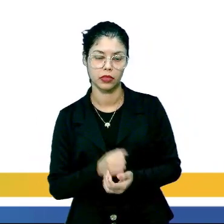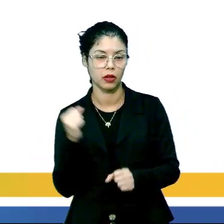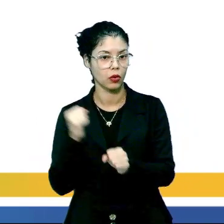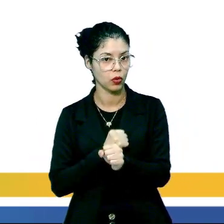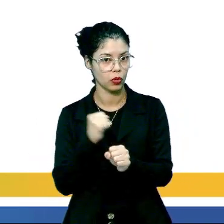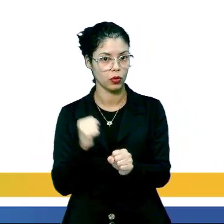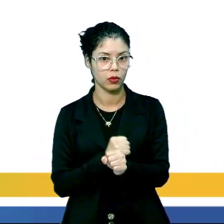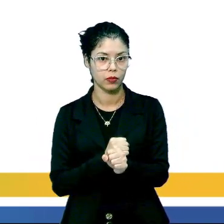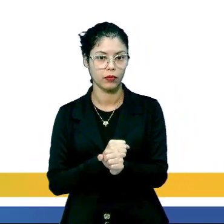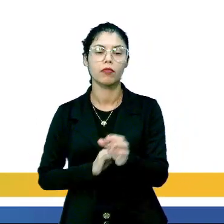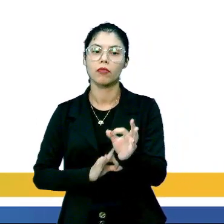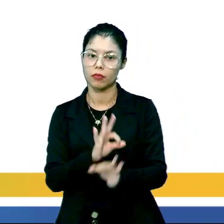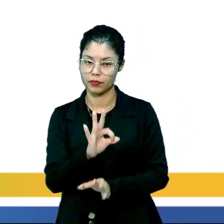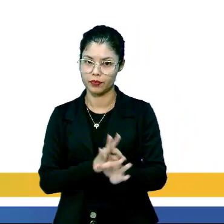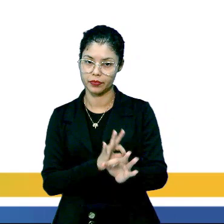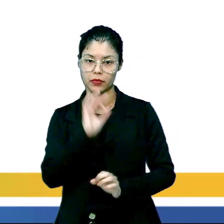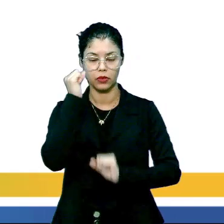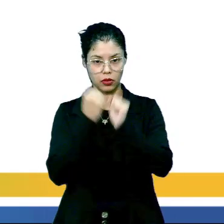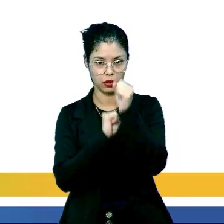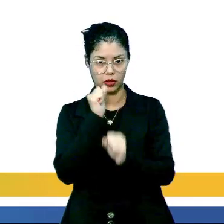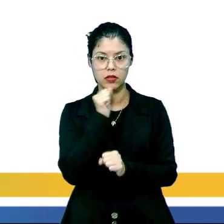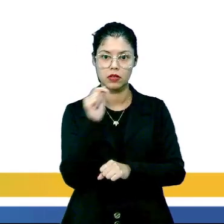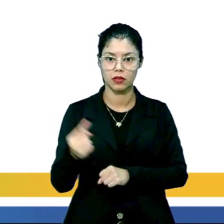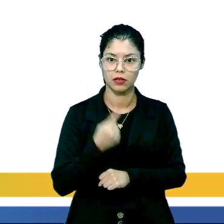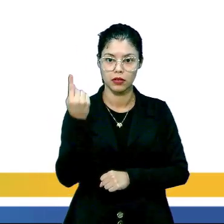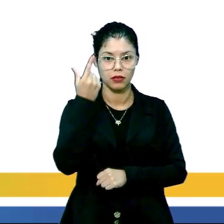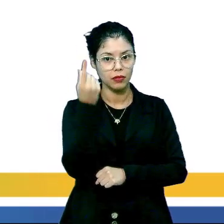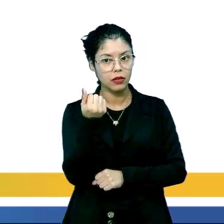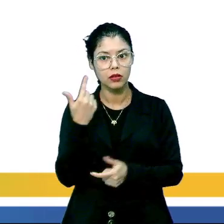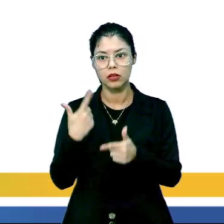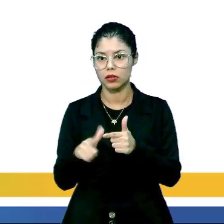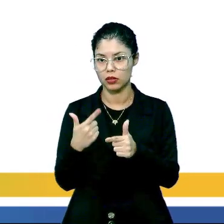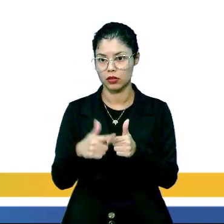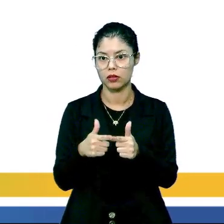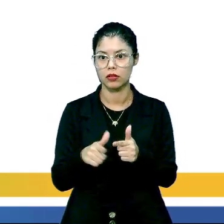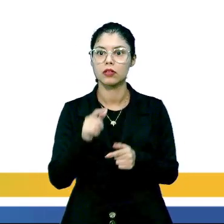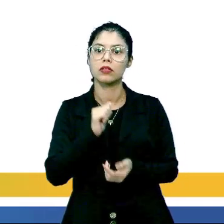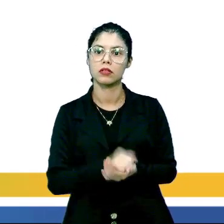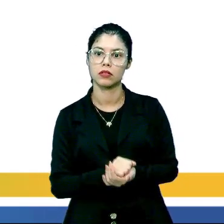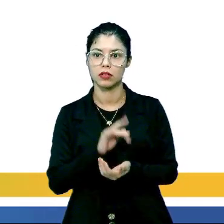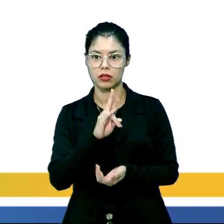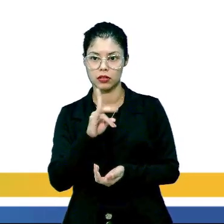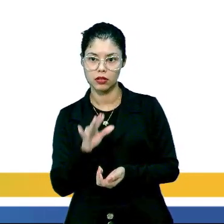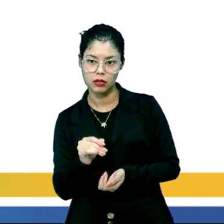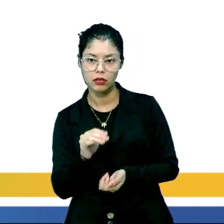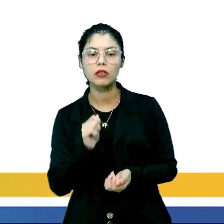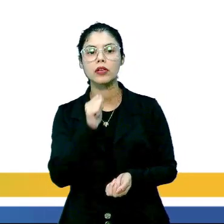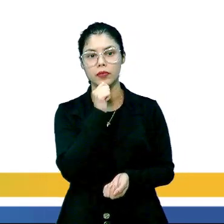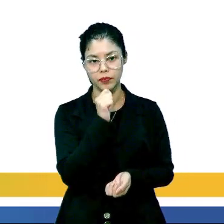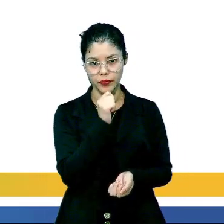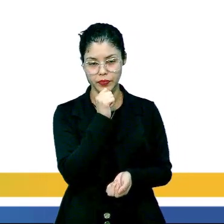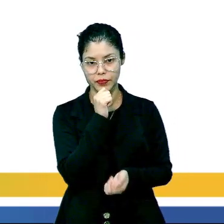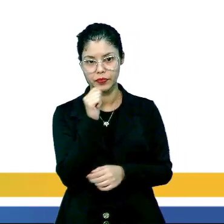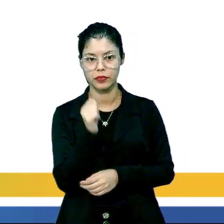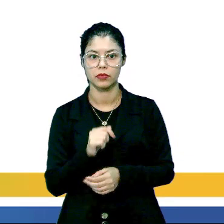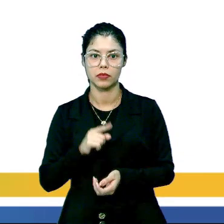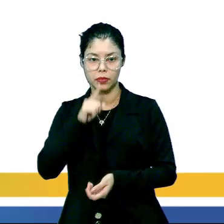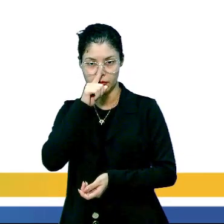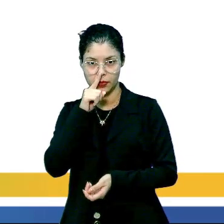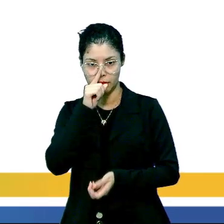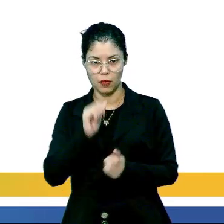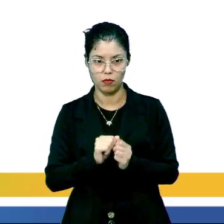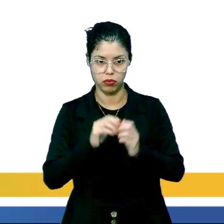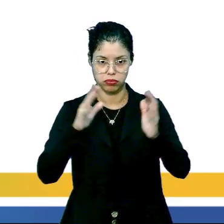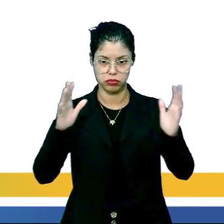construção e manutenção das usinas nucleares são de altos custos e é o problema dos resíduos radioativos, além do perigo de acidentes